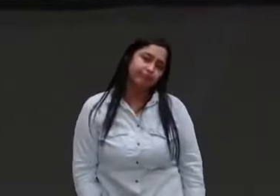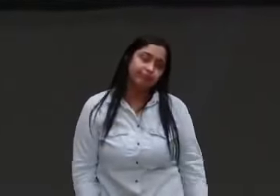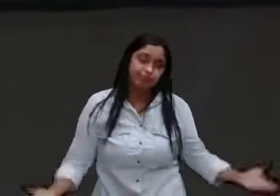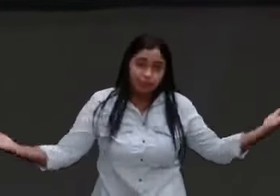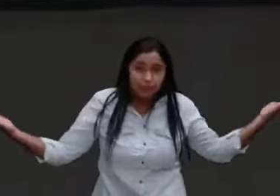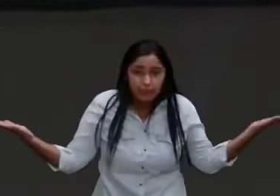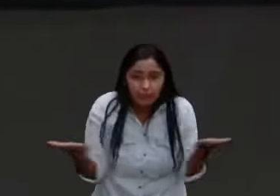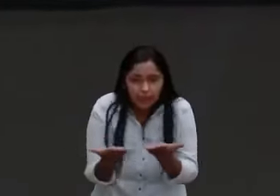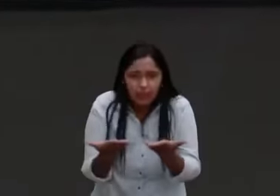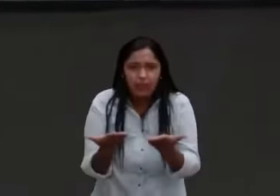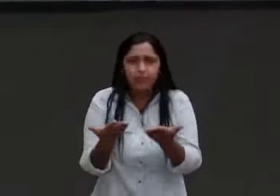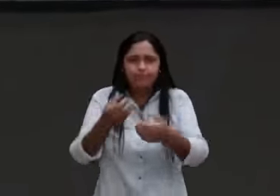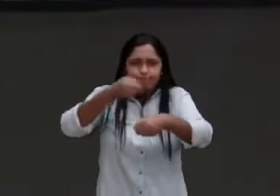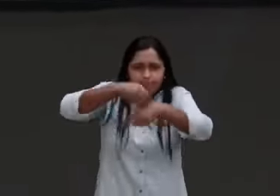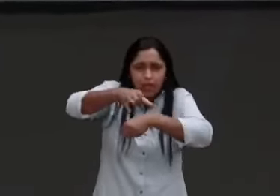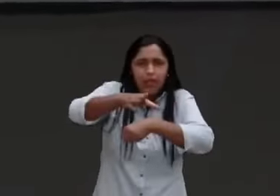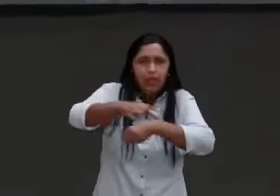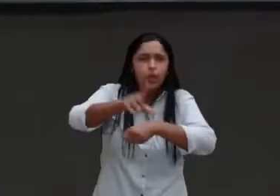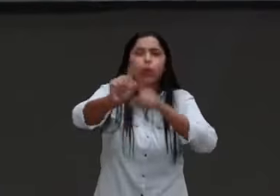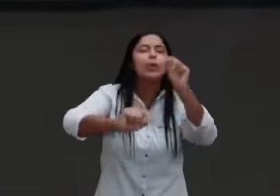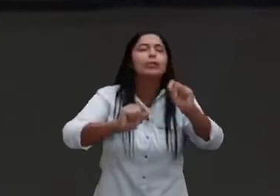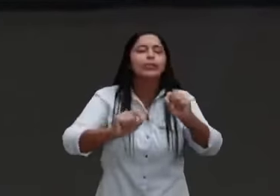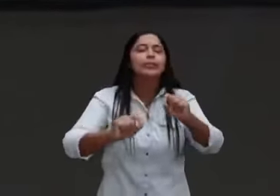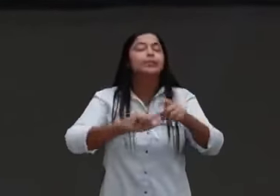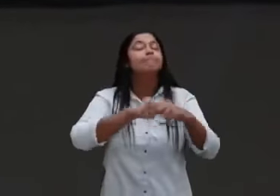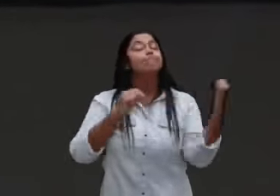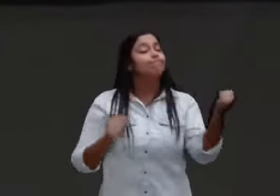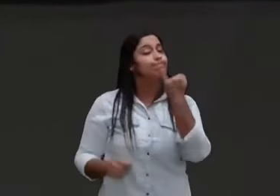sentimento de ser devedor, em último lugar,